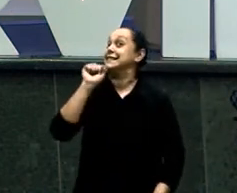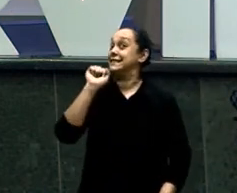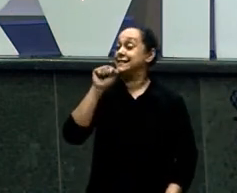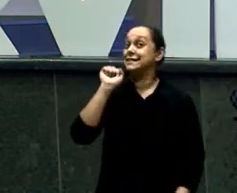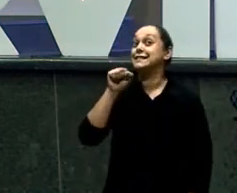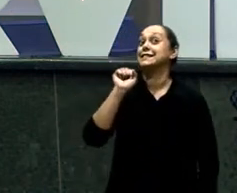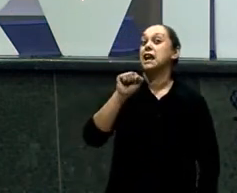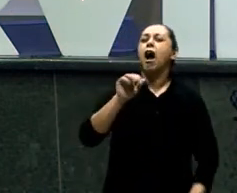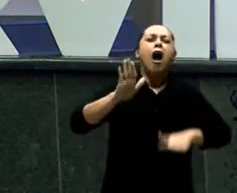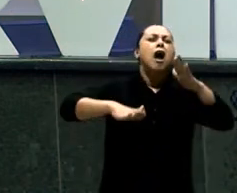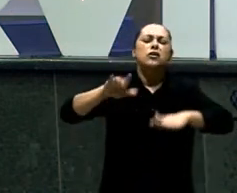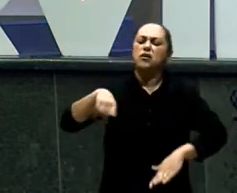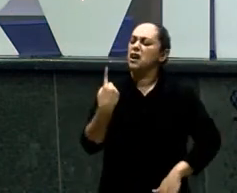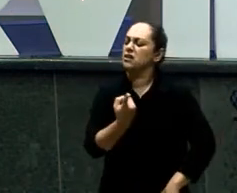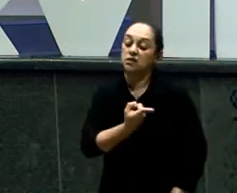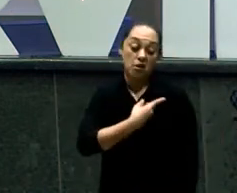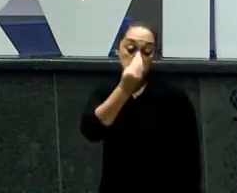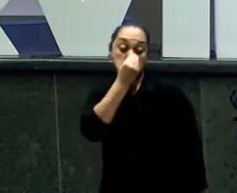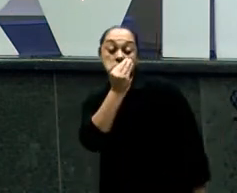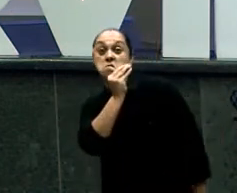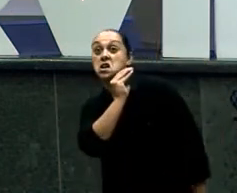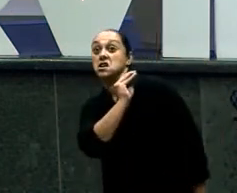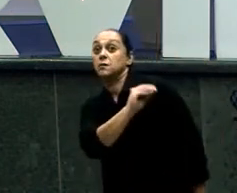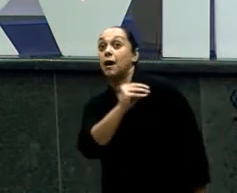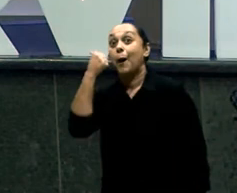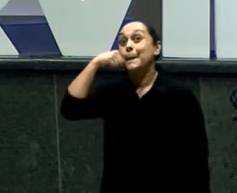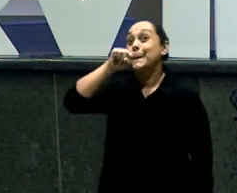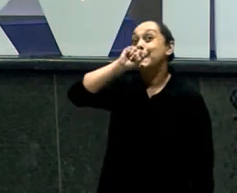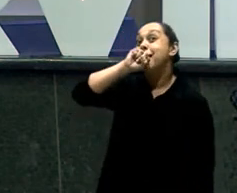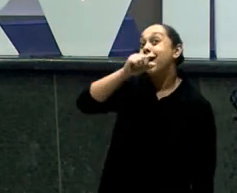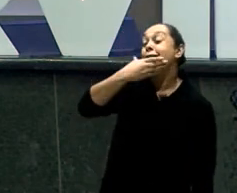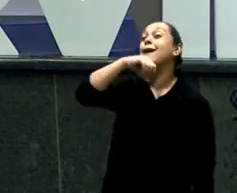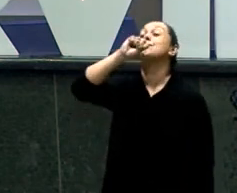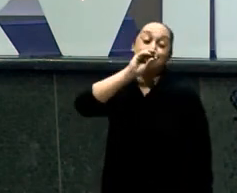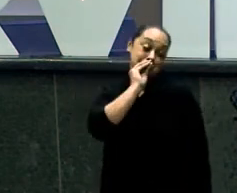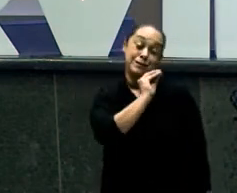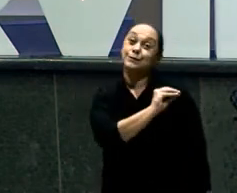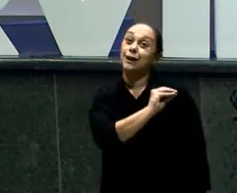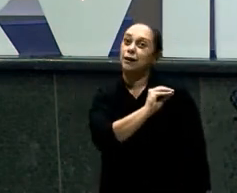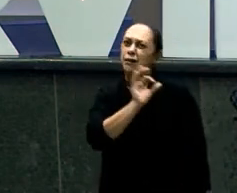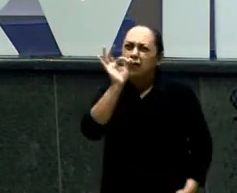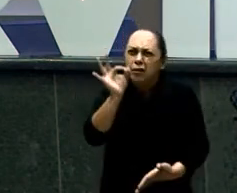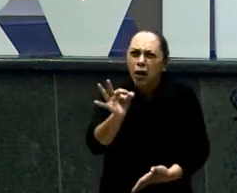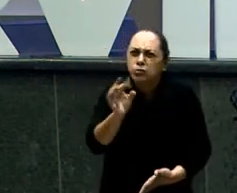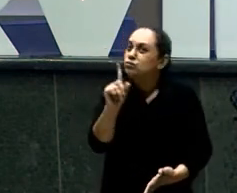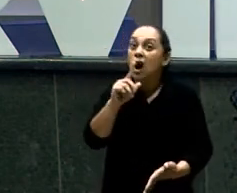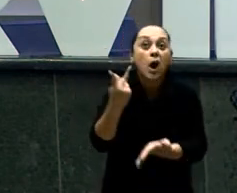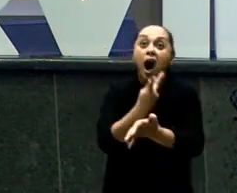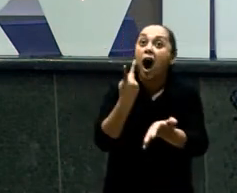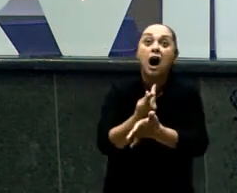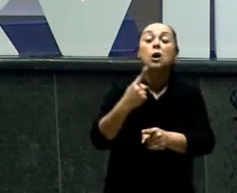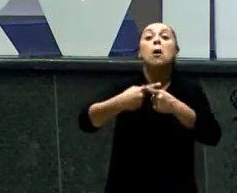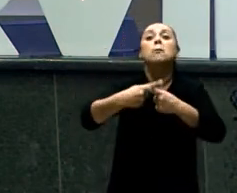Você está grande Queria ter um homem Zarrão desse aqui Daí você pensa assim Ah meu pastor Nem moral está dando Para mim Só que